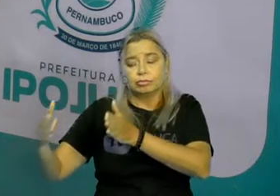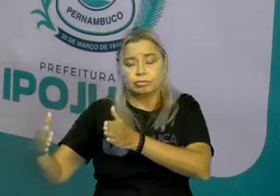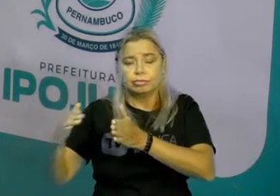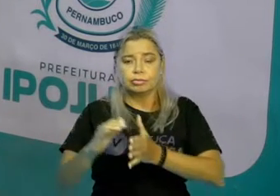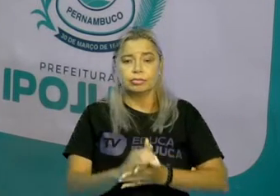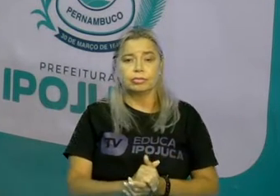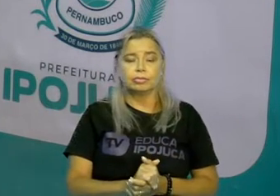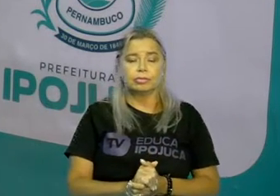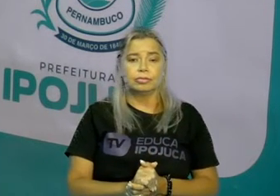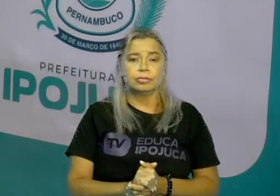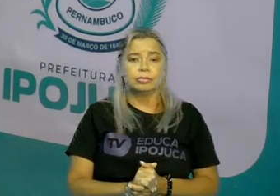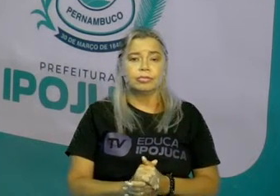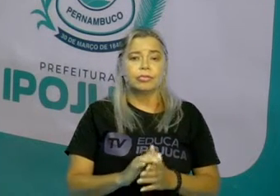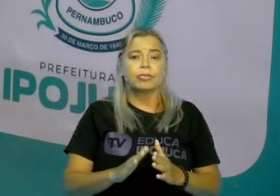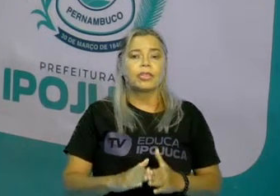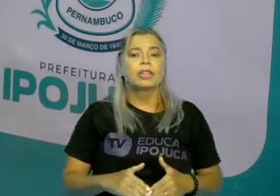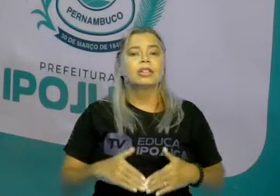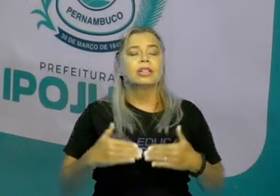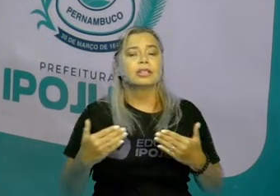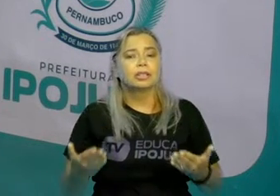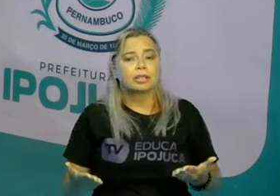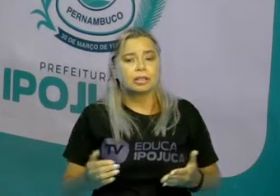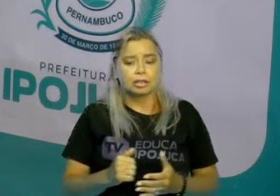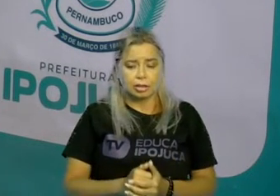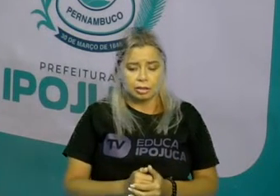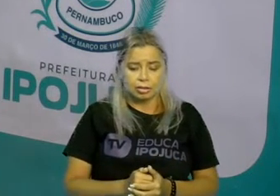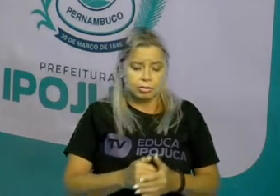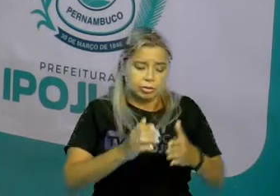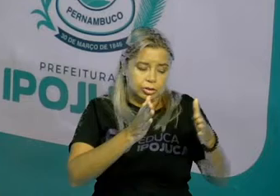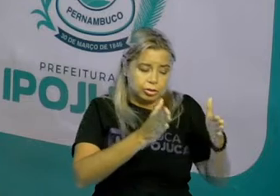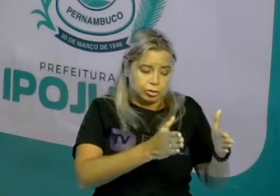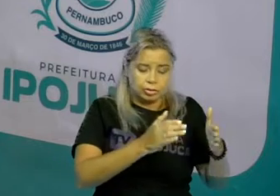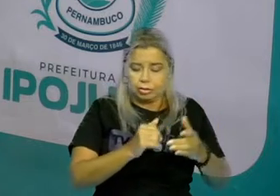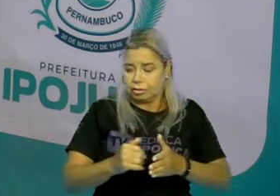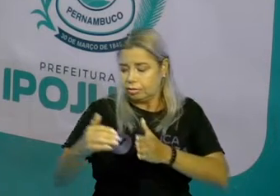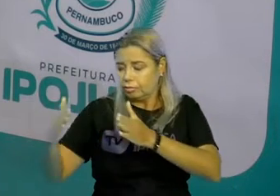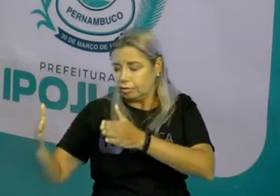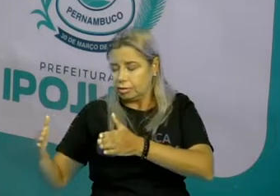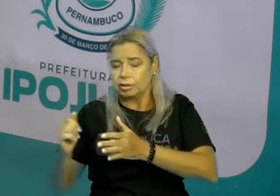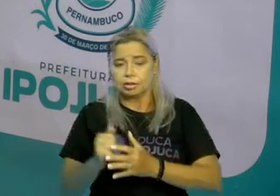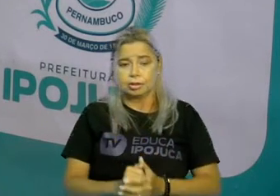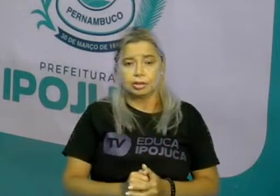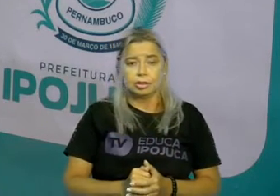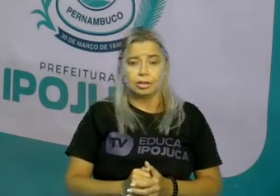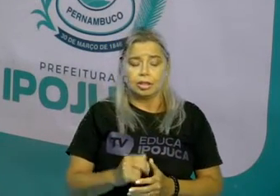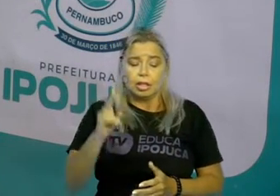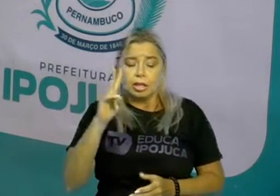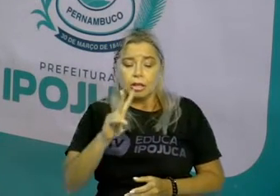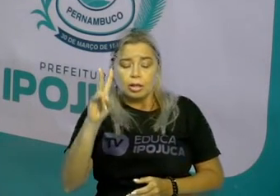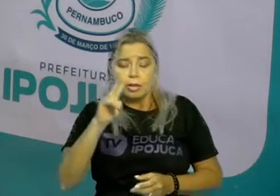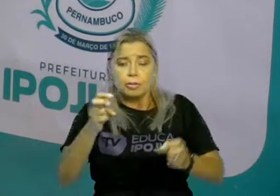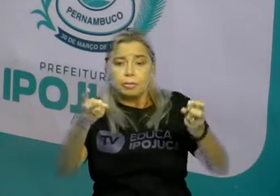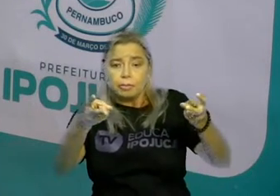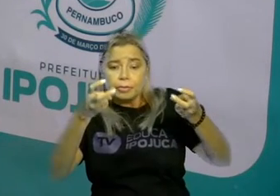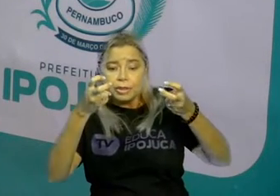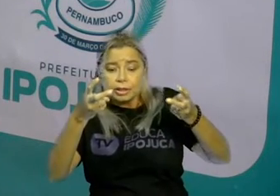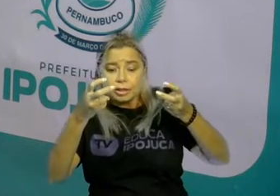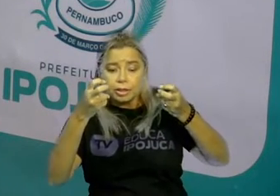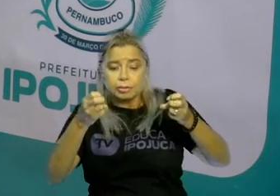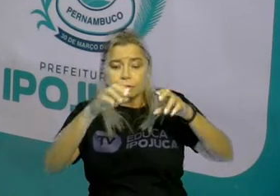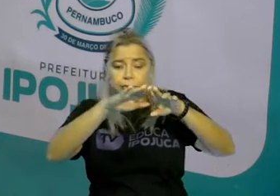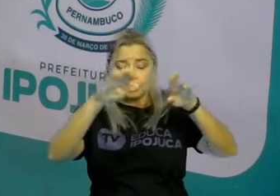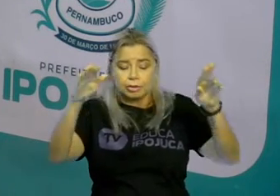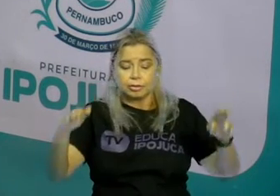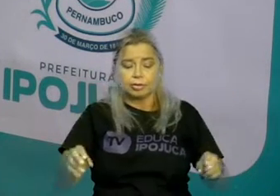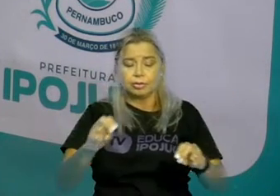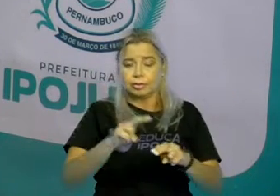logo, seguindo essa permissão de esquerda e direita, seguindo o padrão aqui do sofá, que está na mesma posição